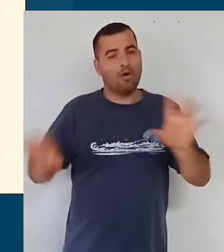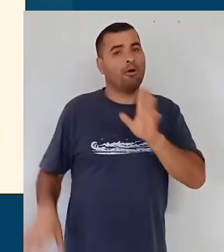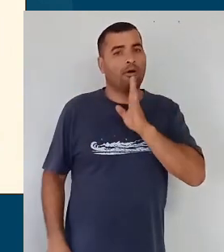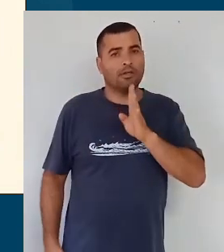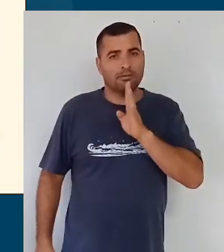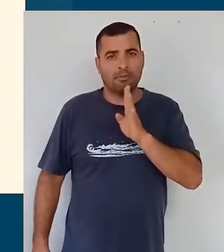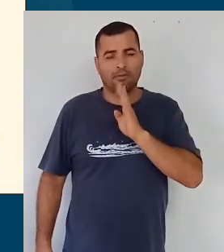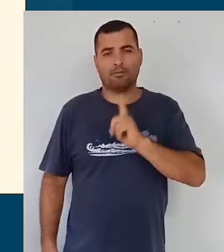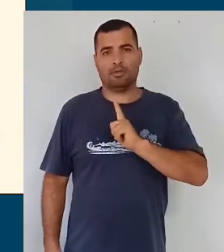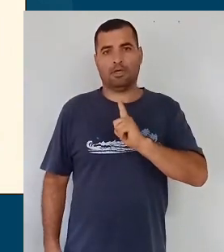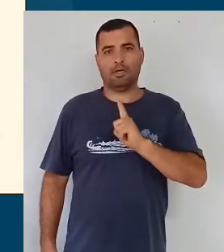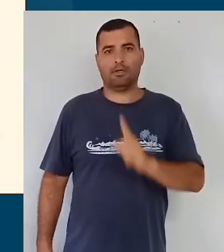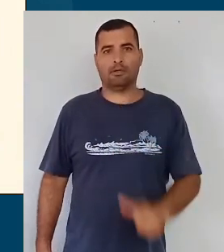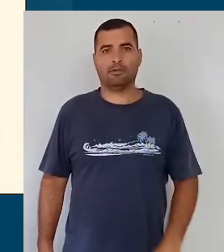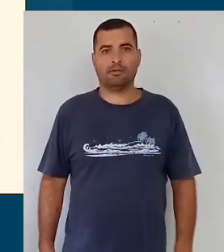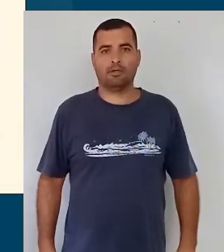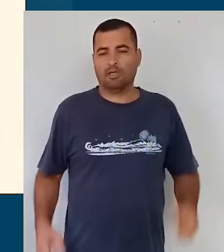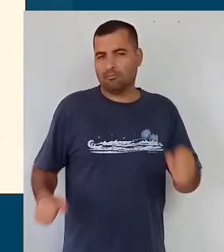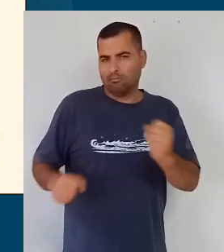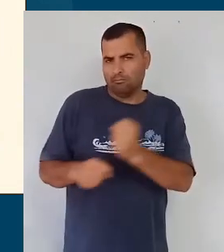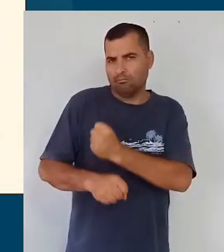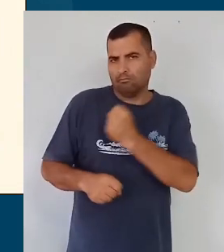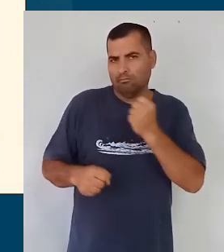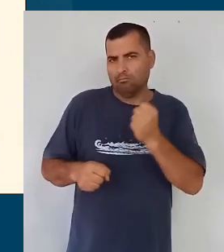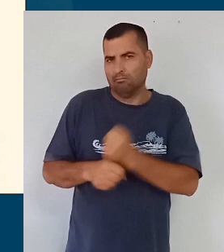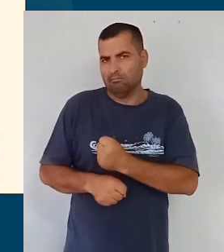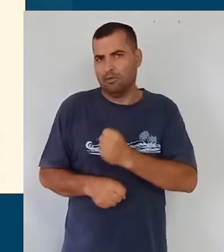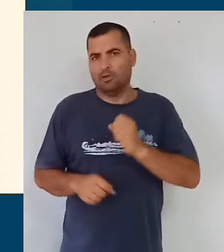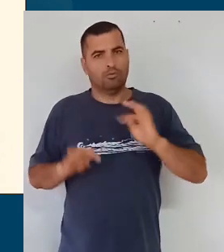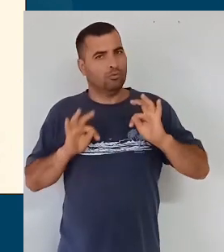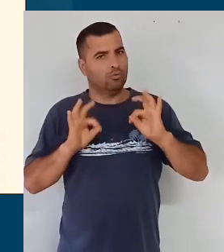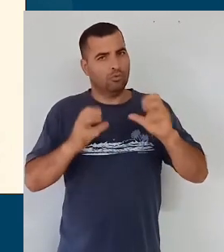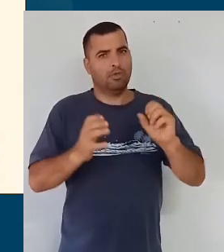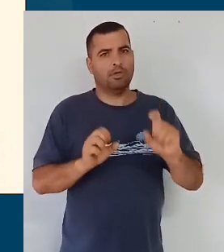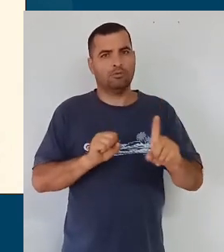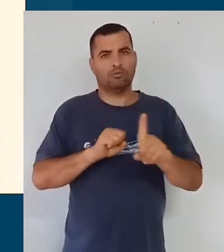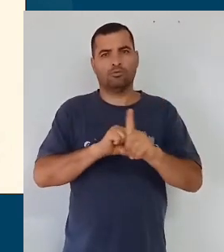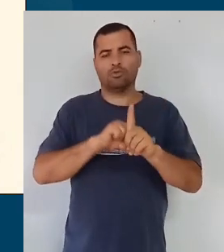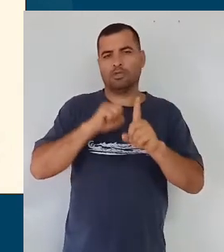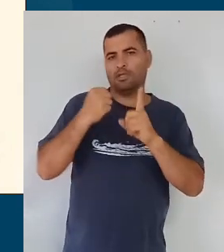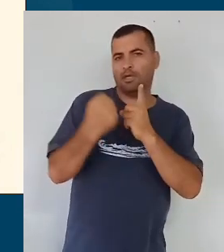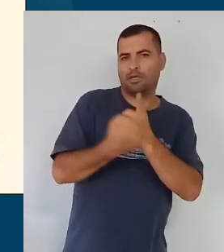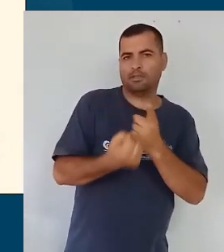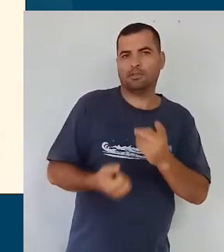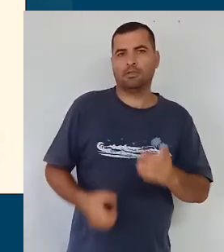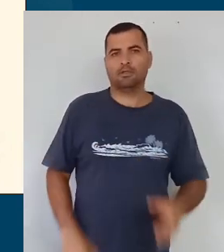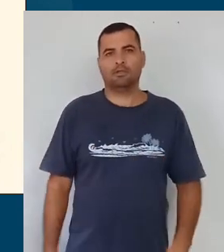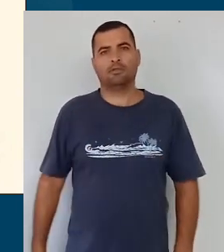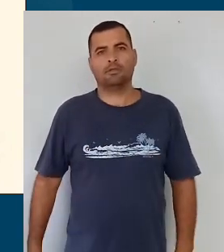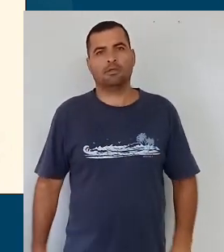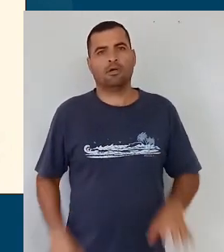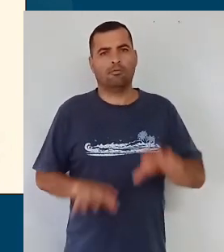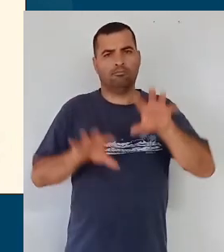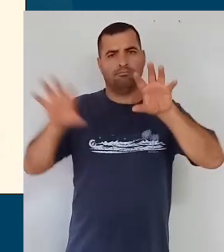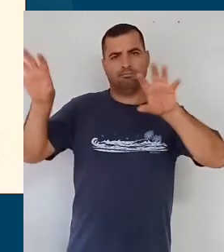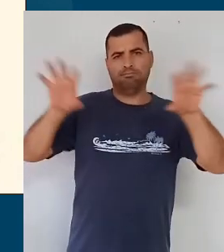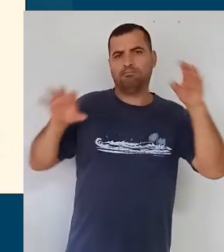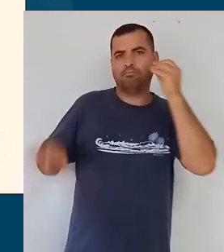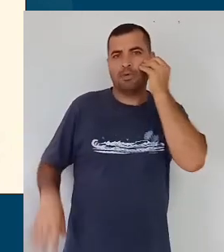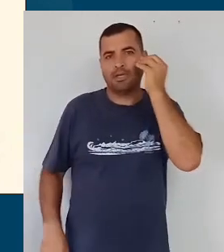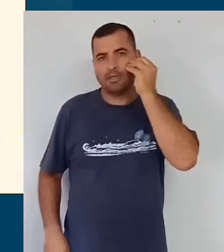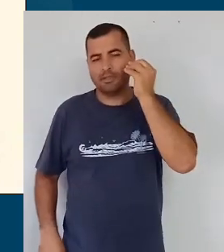construídos pela sociedade. Então, nos campos de experiência, se intercalam as